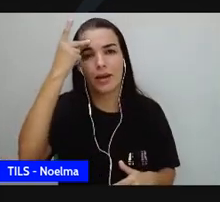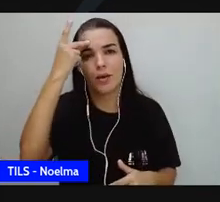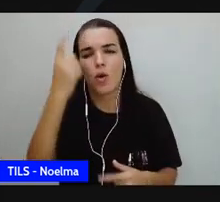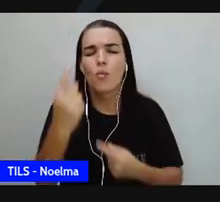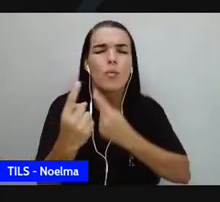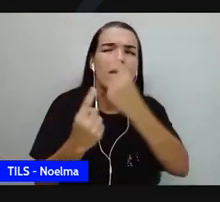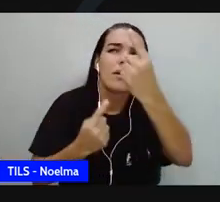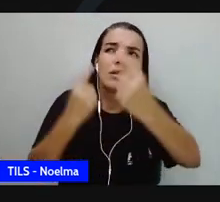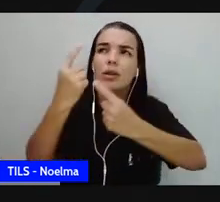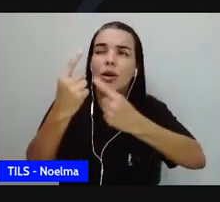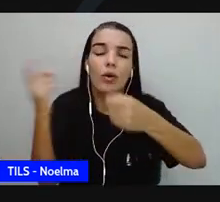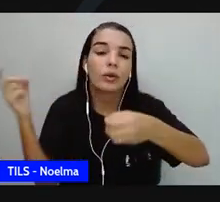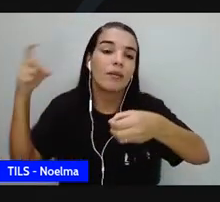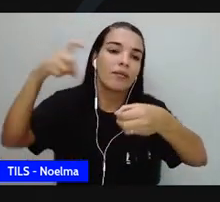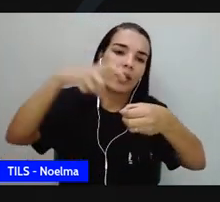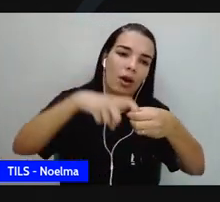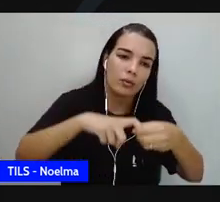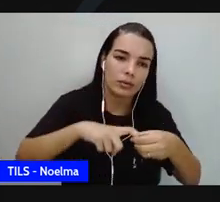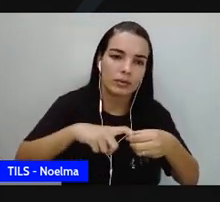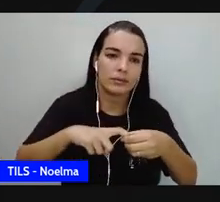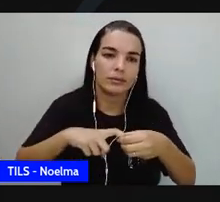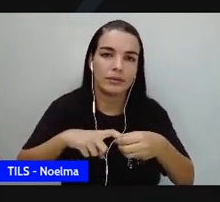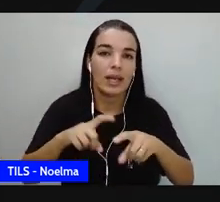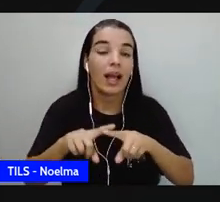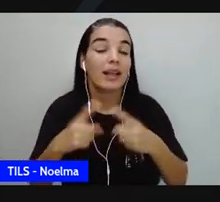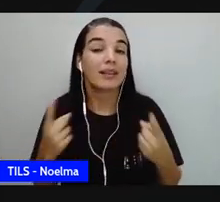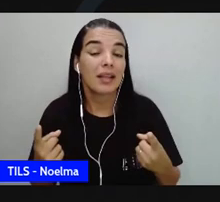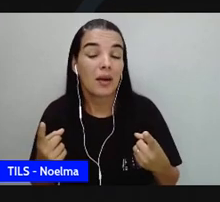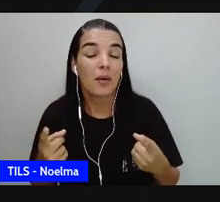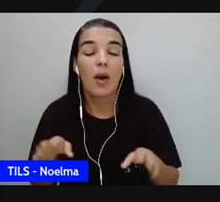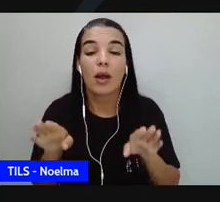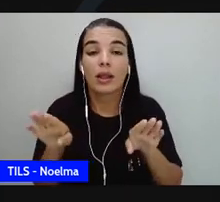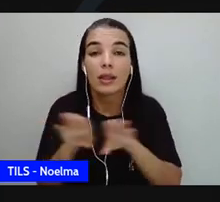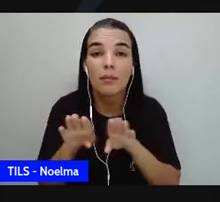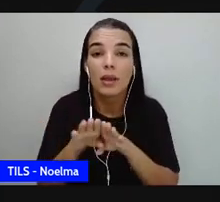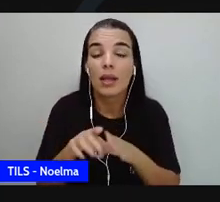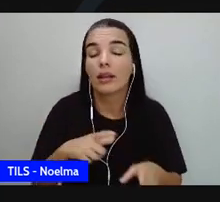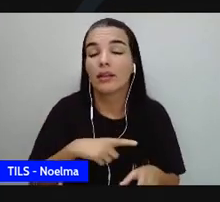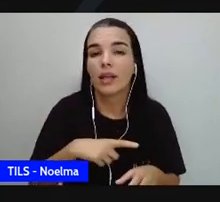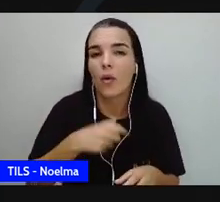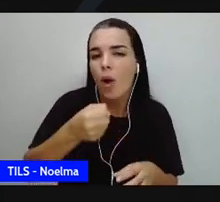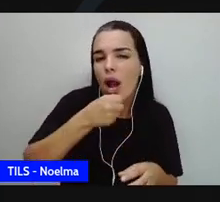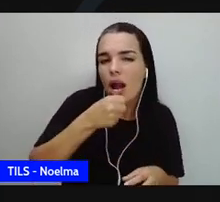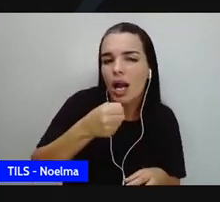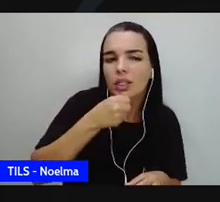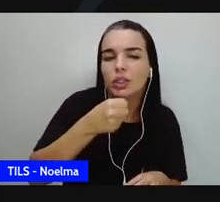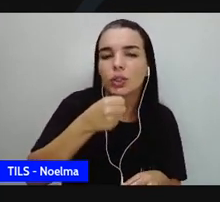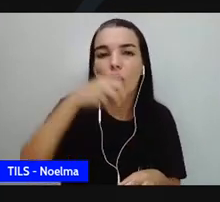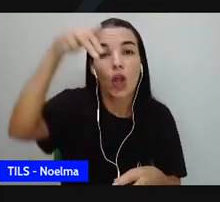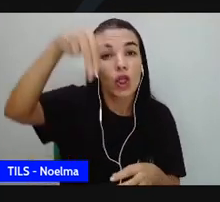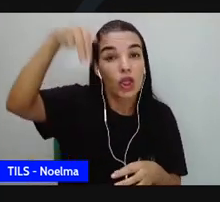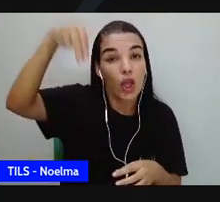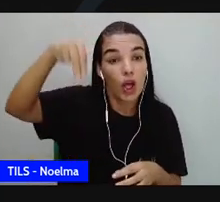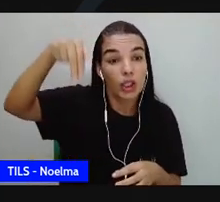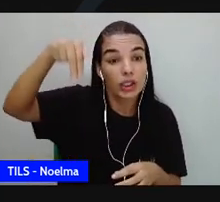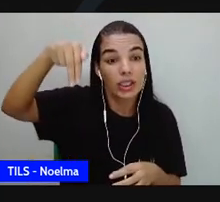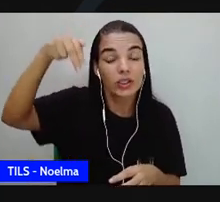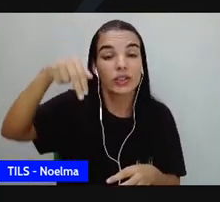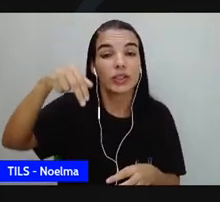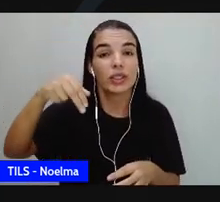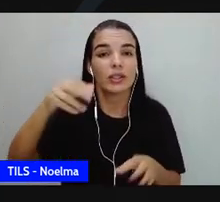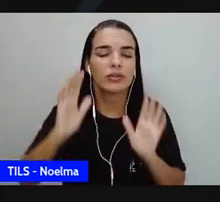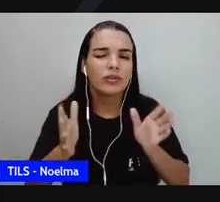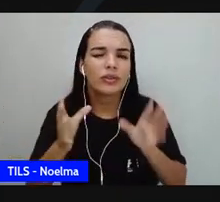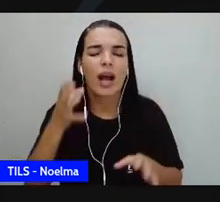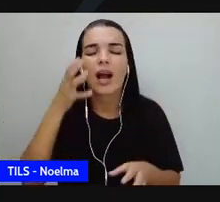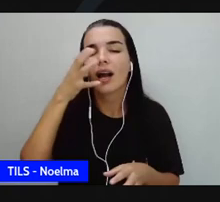não é? E o próprio Luiz Gonzaga, que é um nordestino, daqueles que nos representam muito na música, ele já